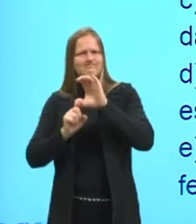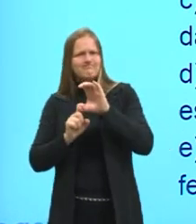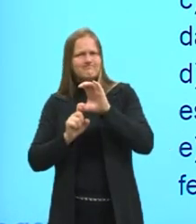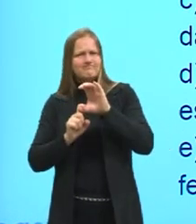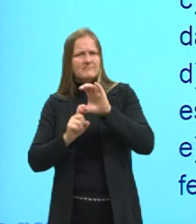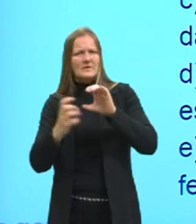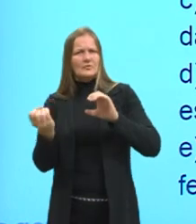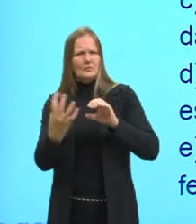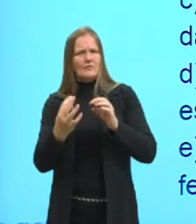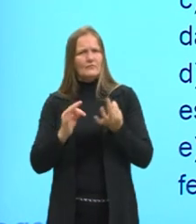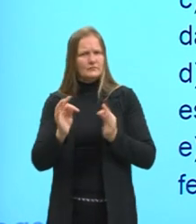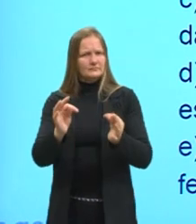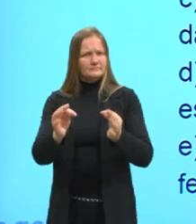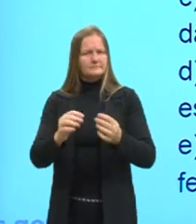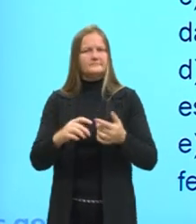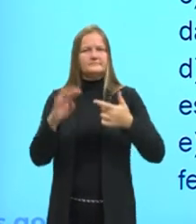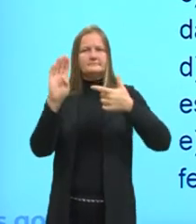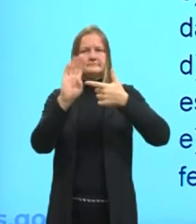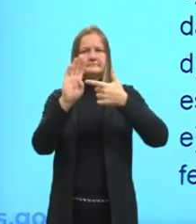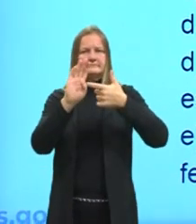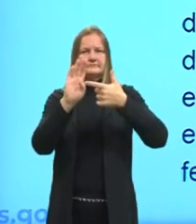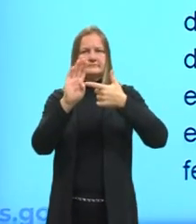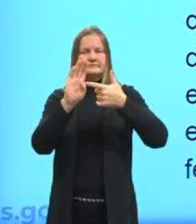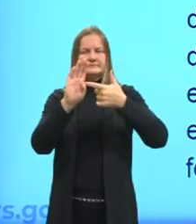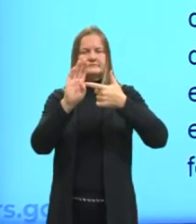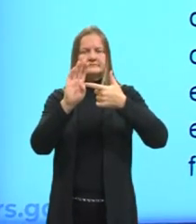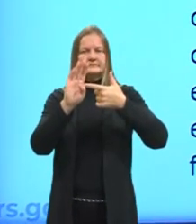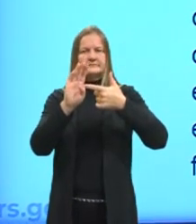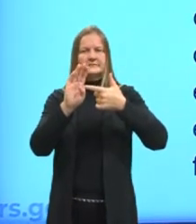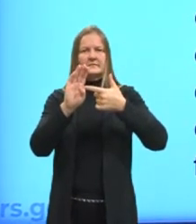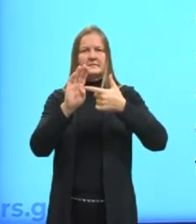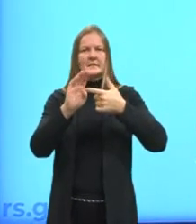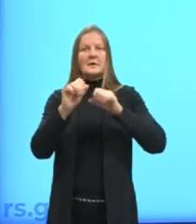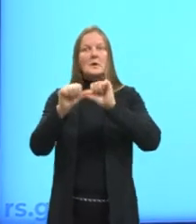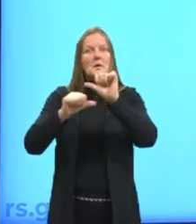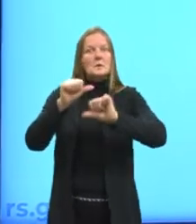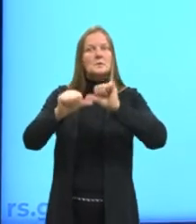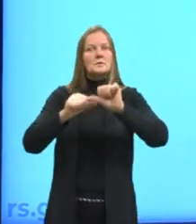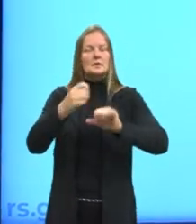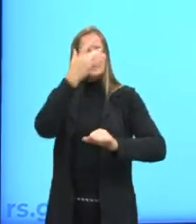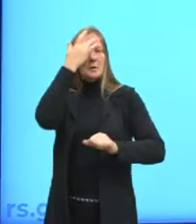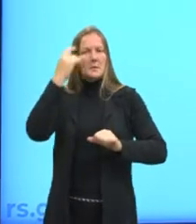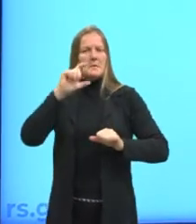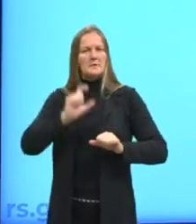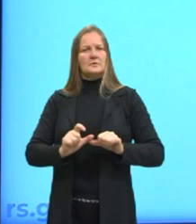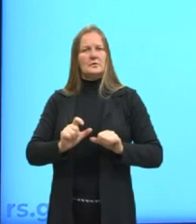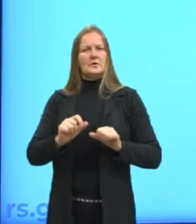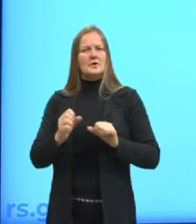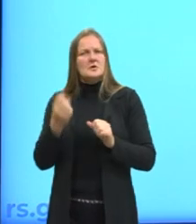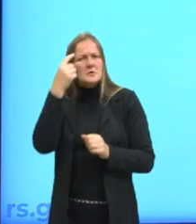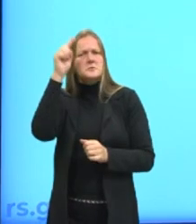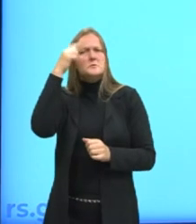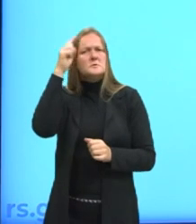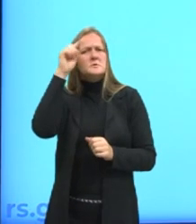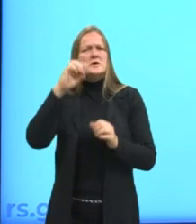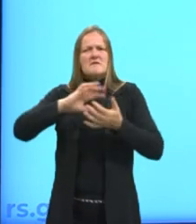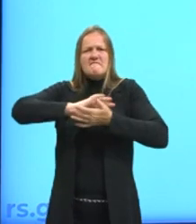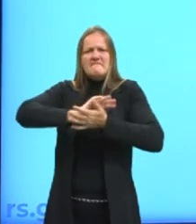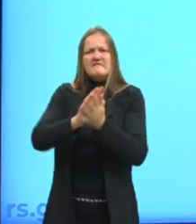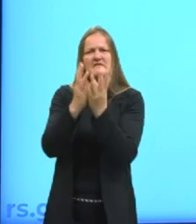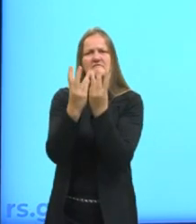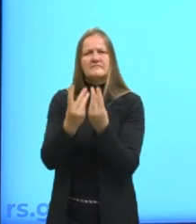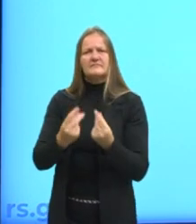um novo modelo tecnológico. Letra B, a mudança do homem em razão dos novos inventos que destroem a sua